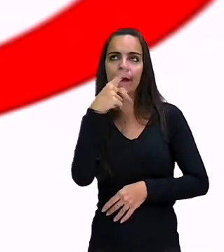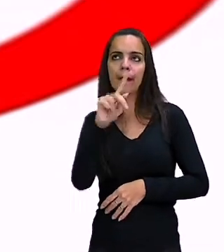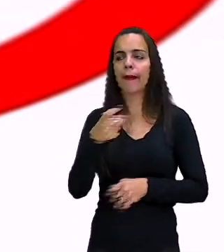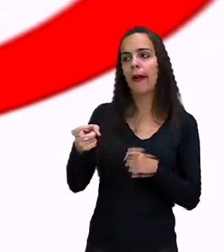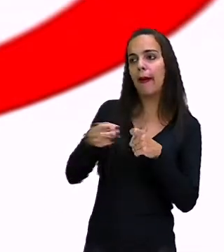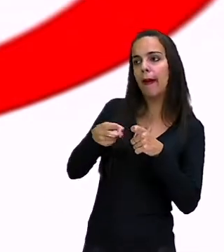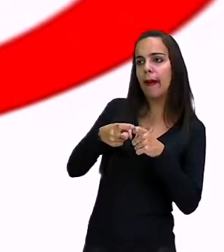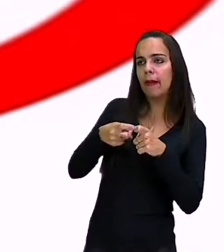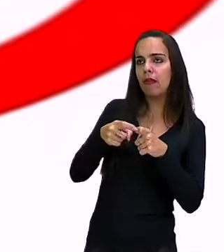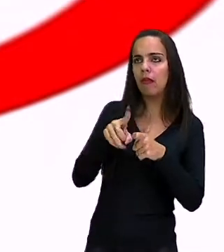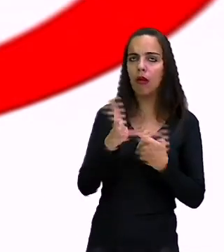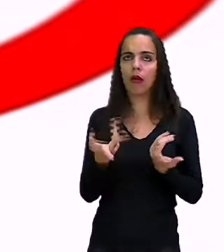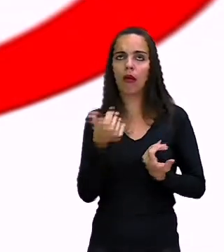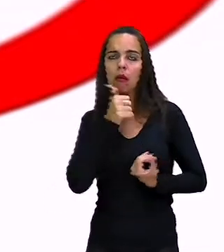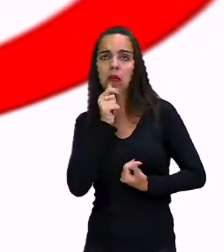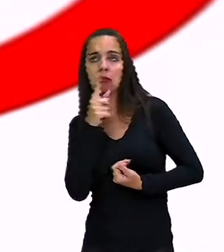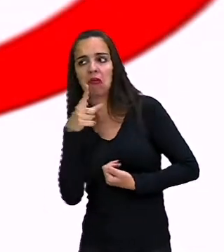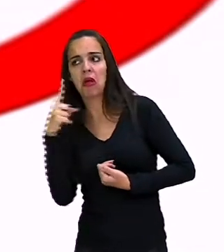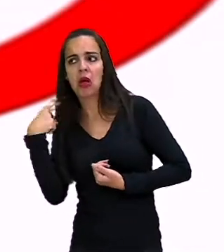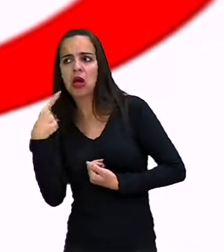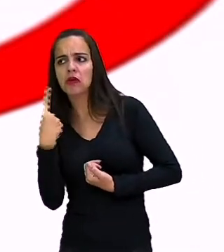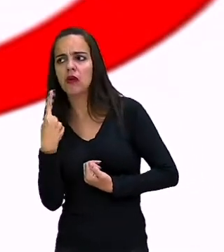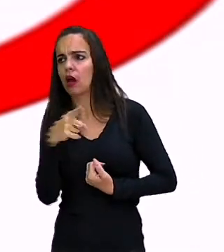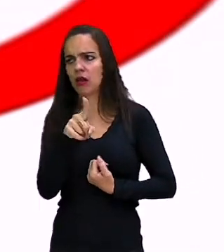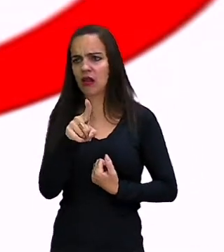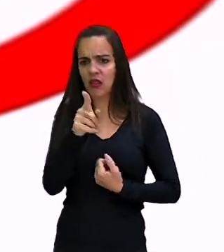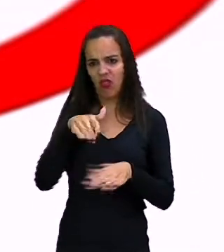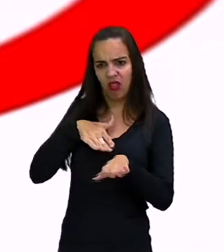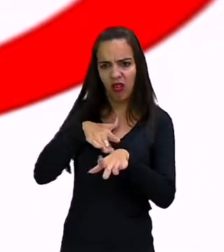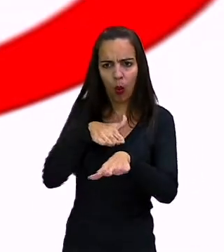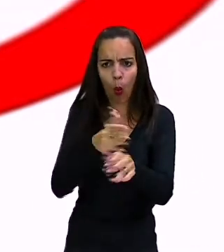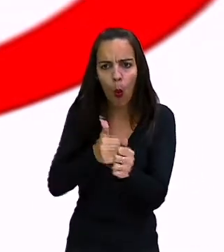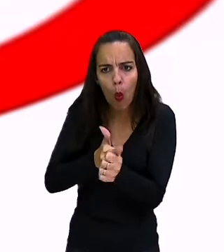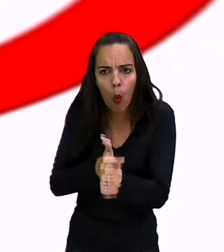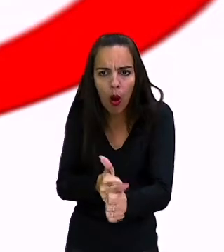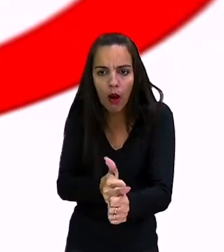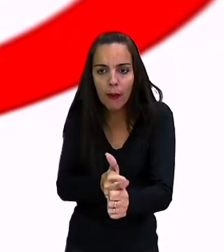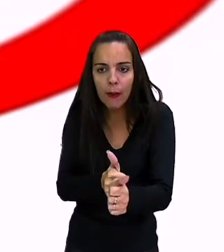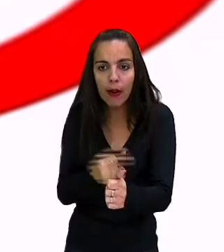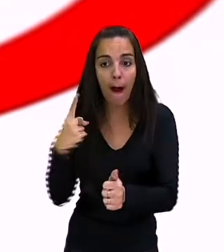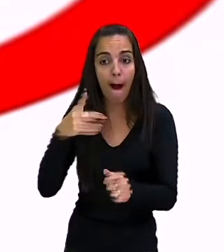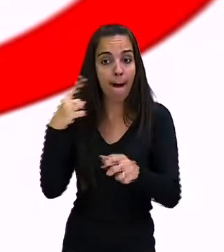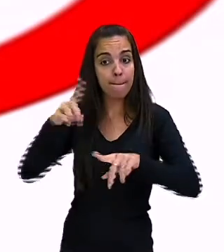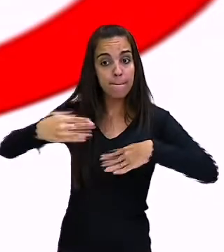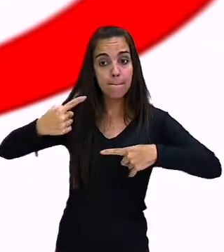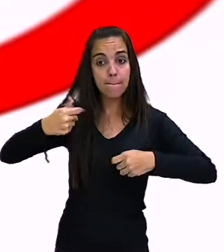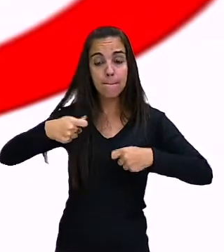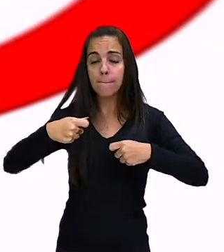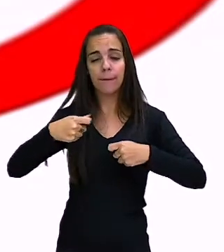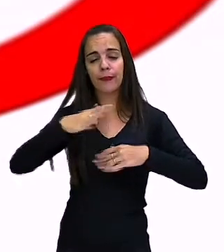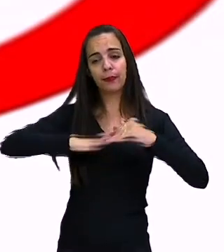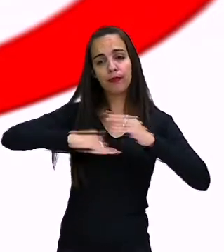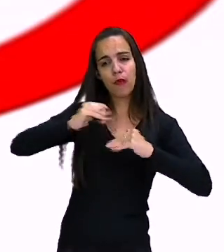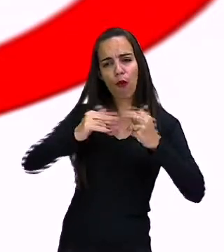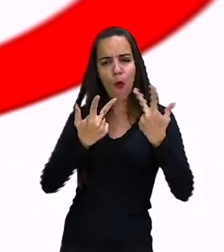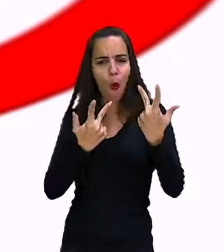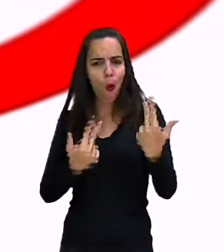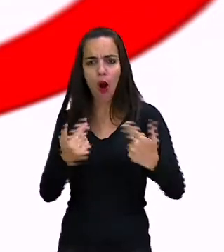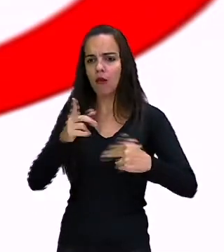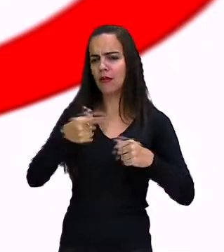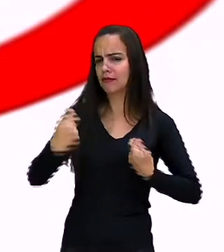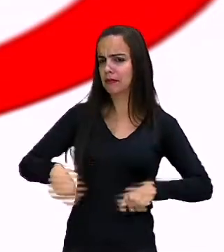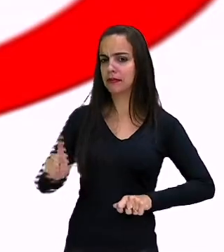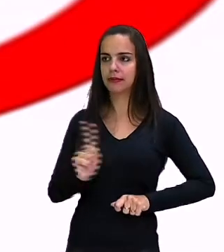você quer ser advogado, provavelmente você tem que ser aquilo que você quer, ok? A última